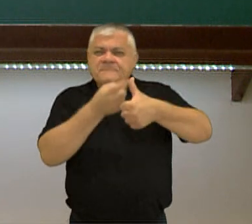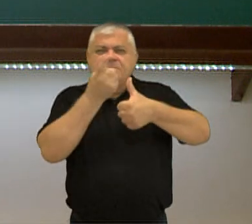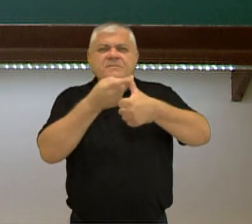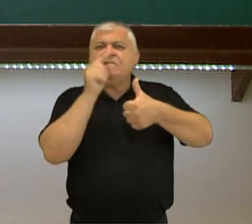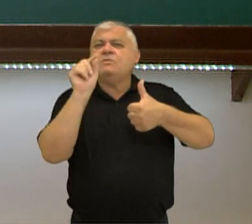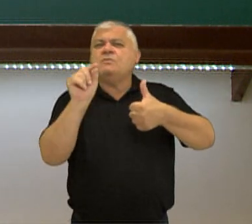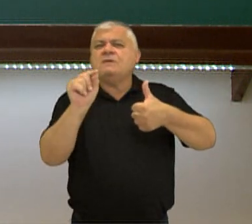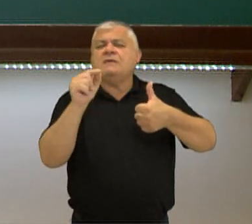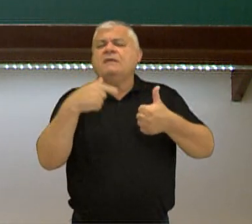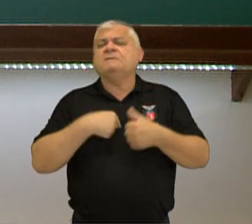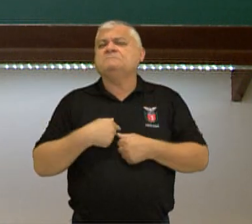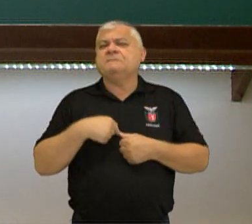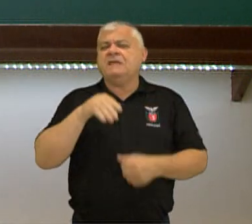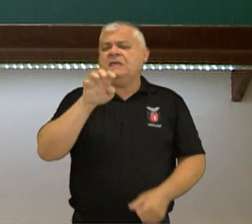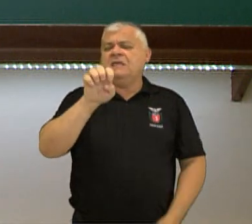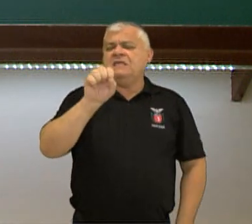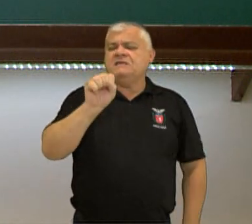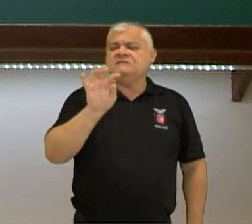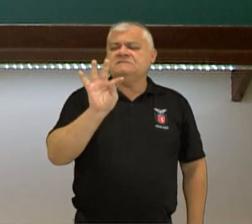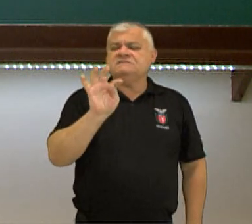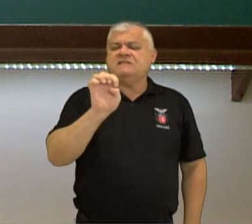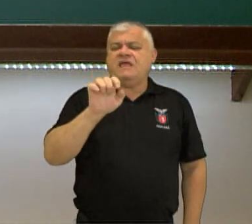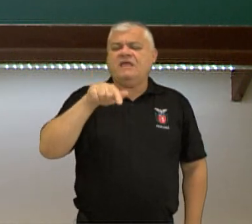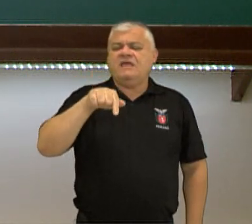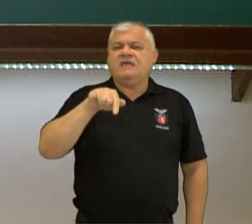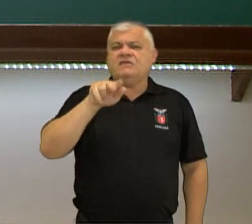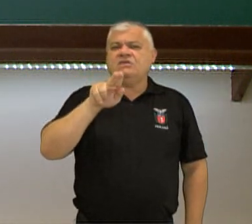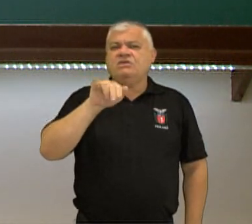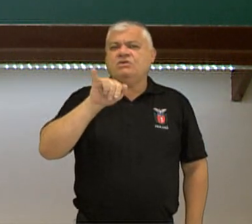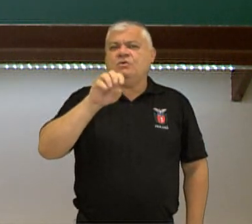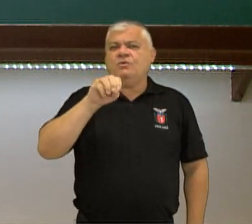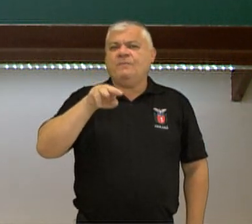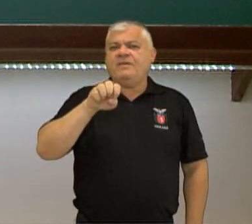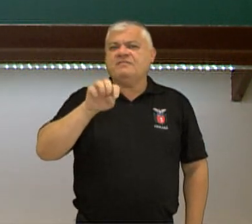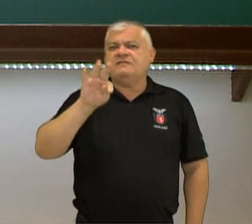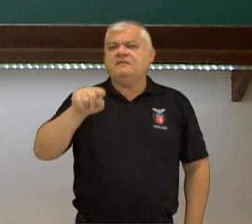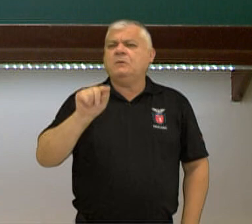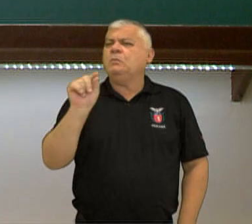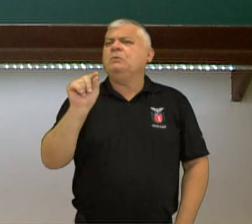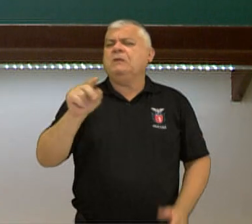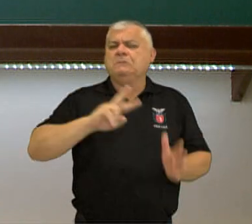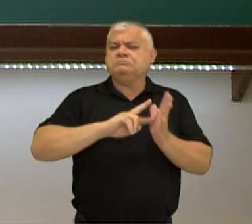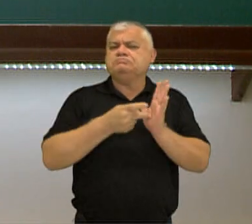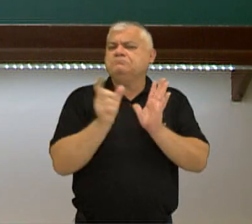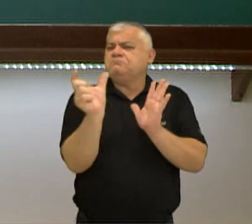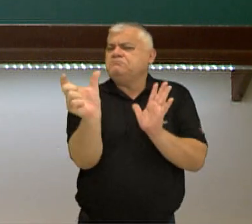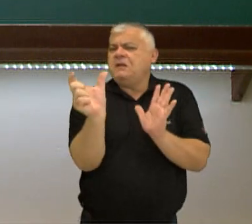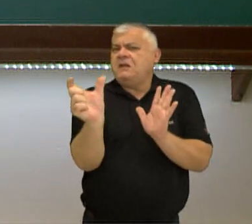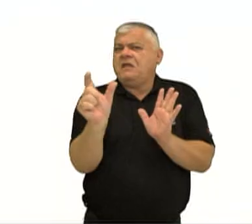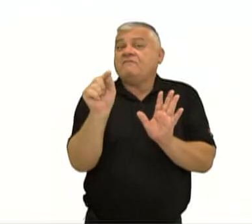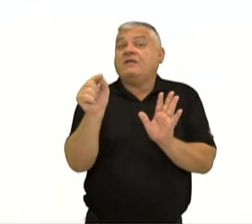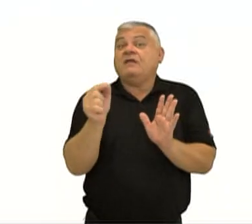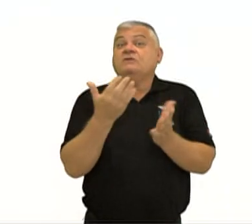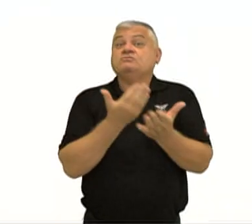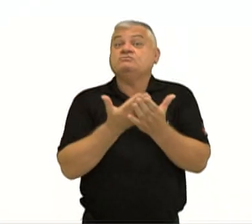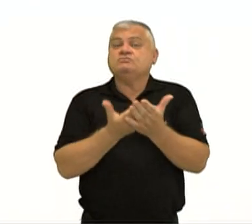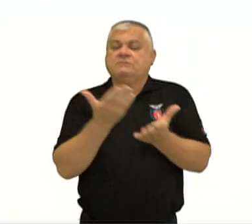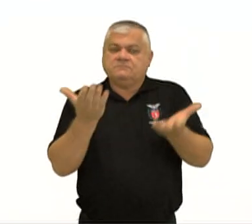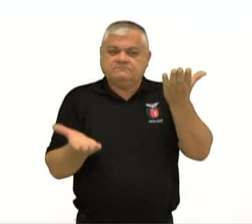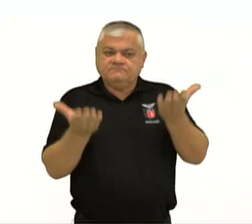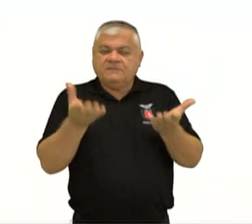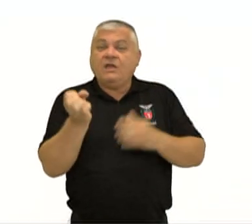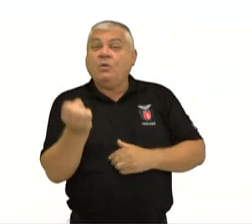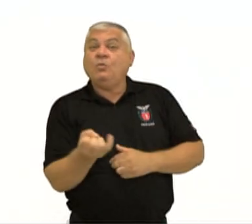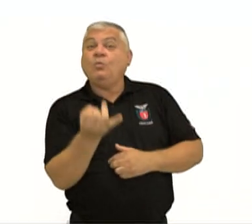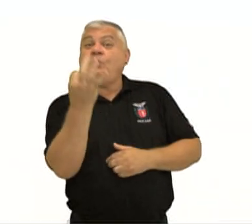analisar, né? O que vem a ser a estequiometria? Então, por que nós estudamos a estequiometria? É a relação, é o cálculo da quantidade